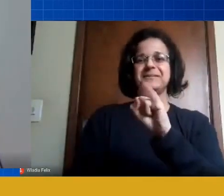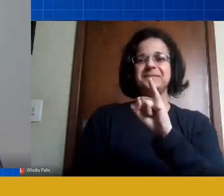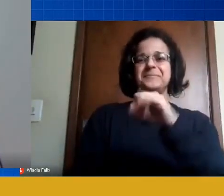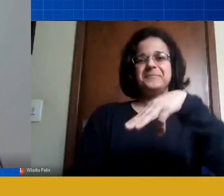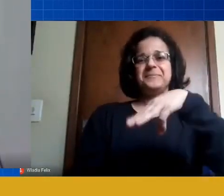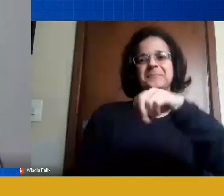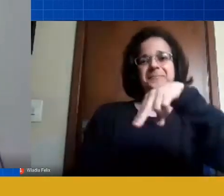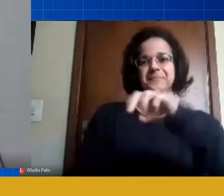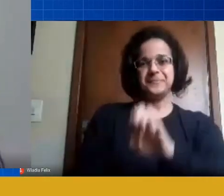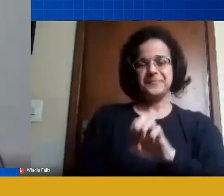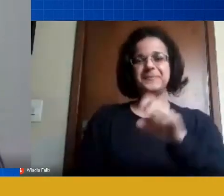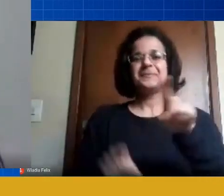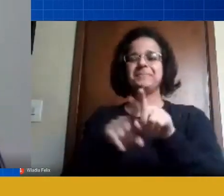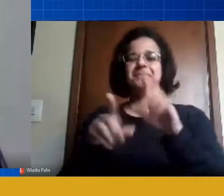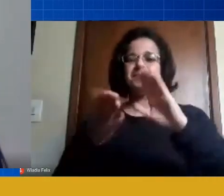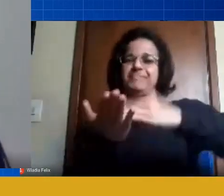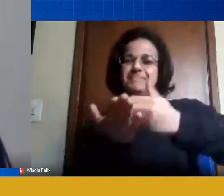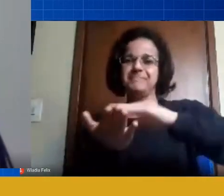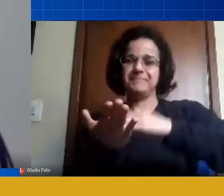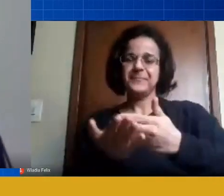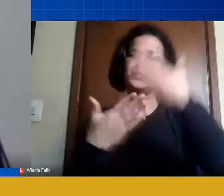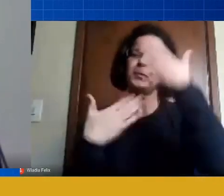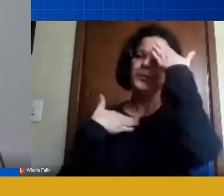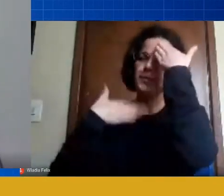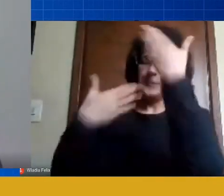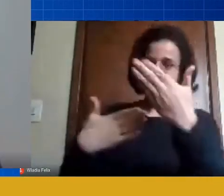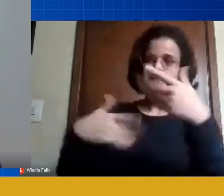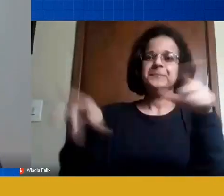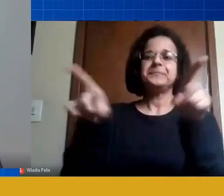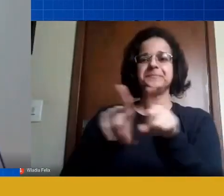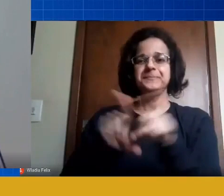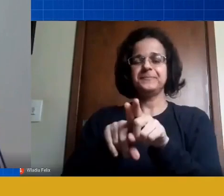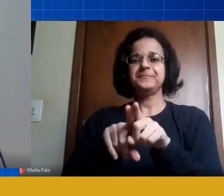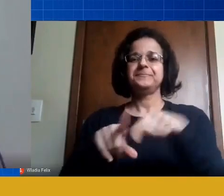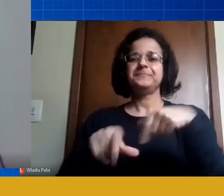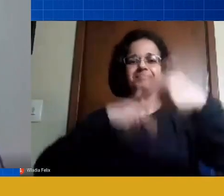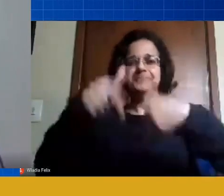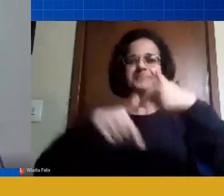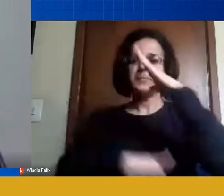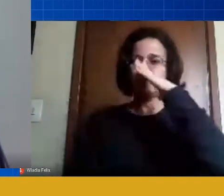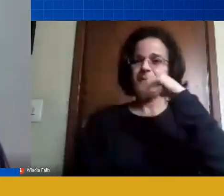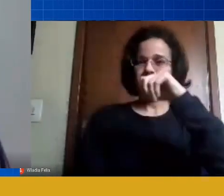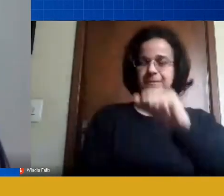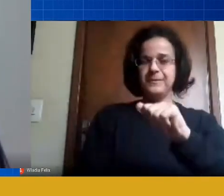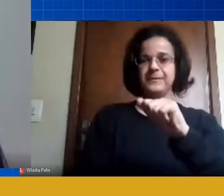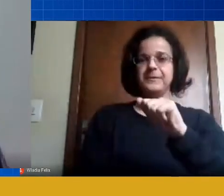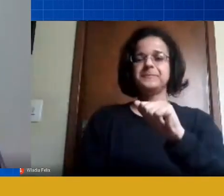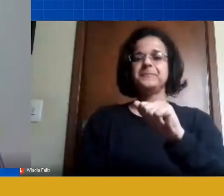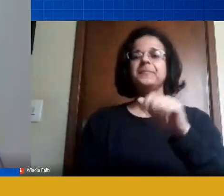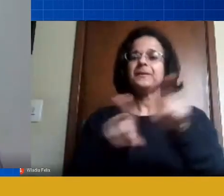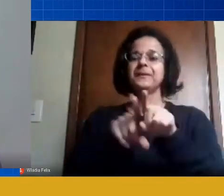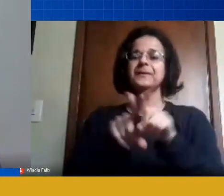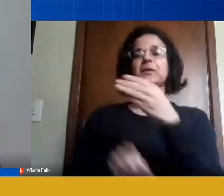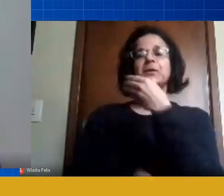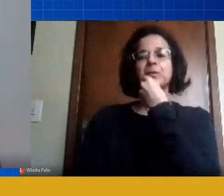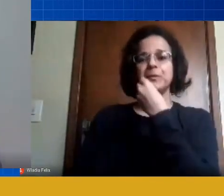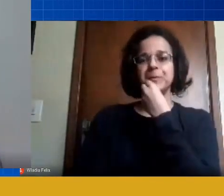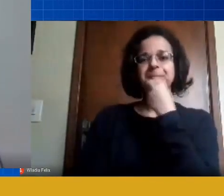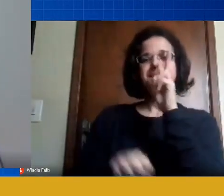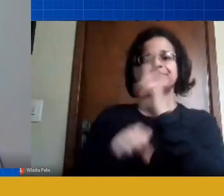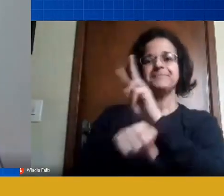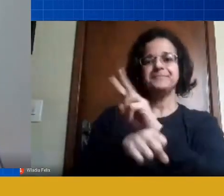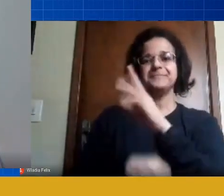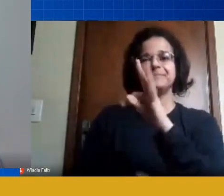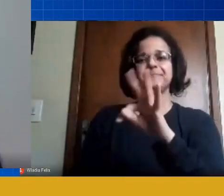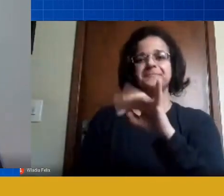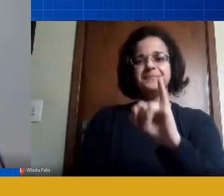em tempo real conosco, agradeço as minhas meninas da rede municipal de Araucária, e os meninos também que estão cuidando aí da parte do TI,